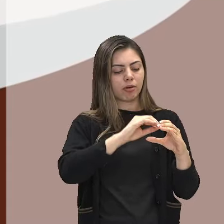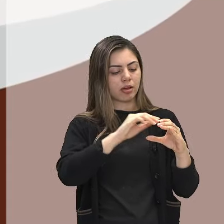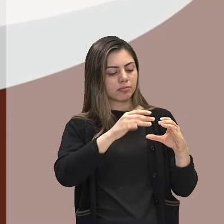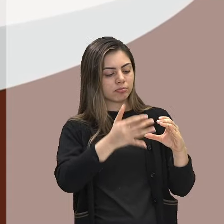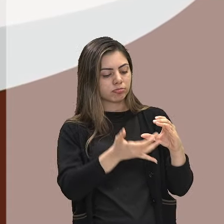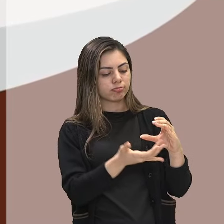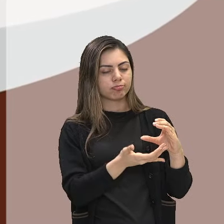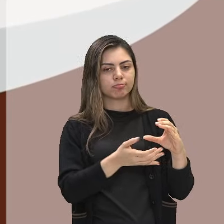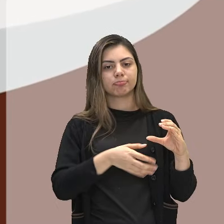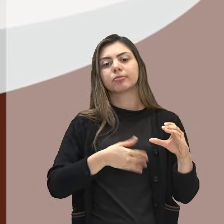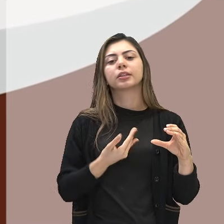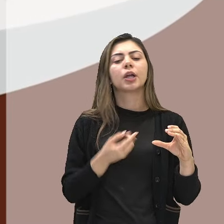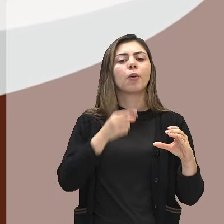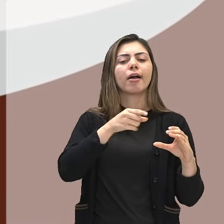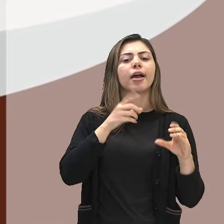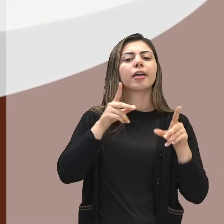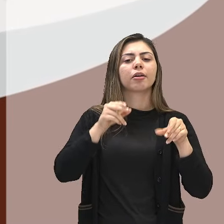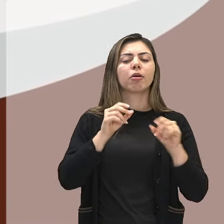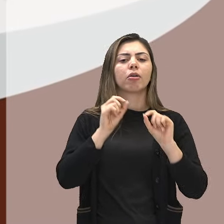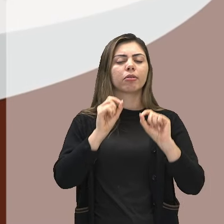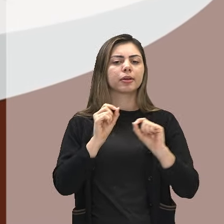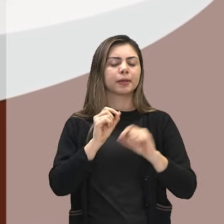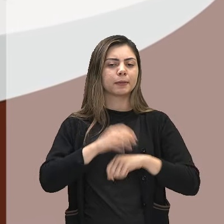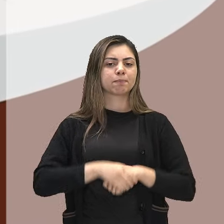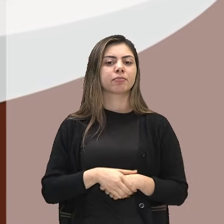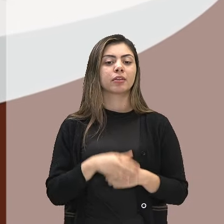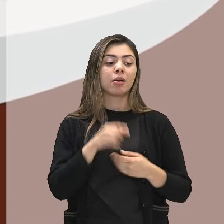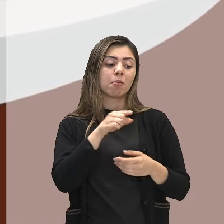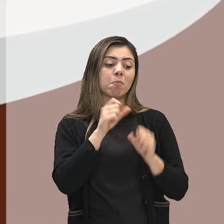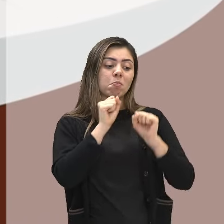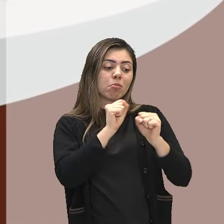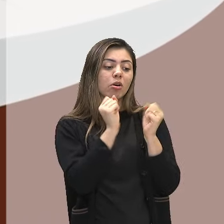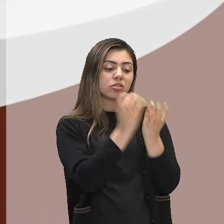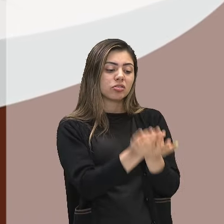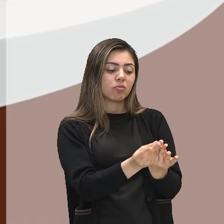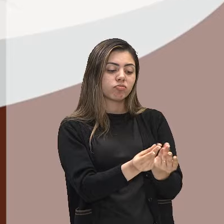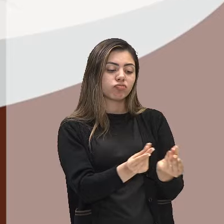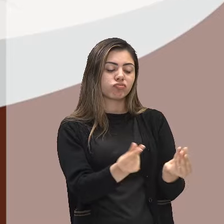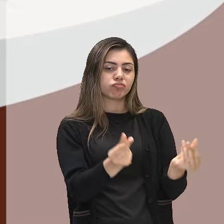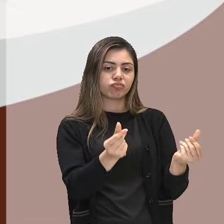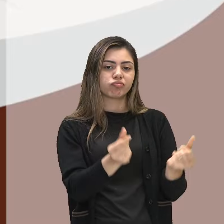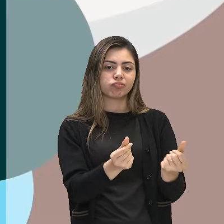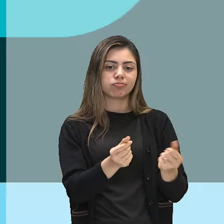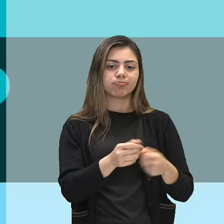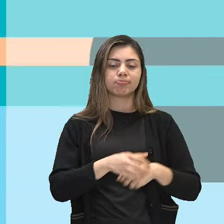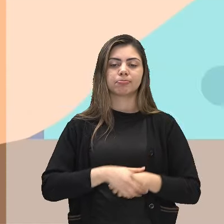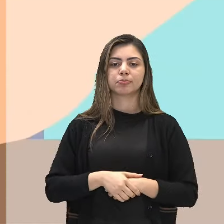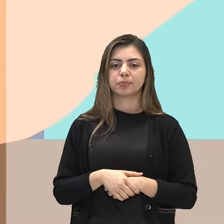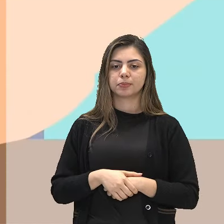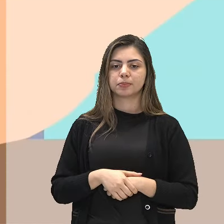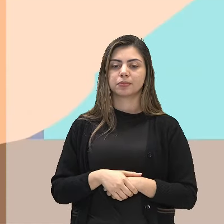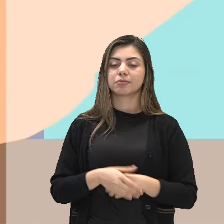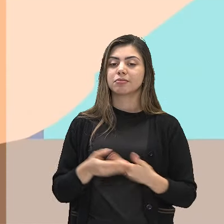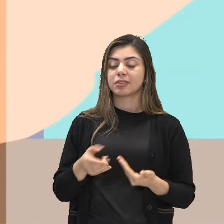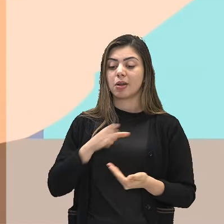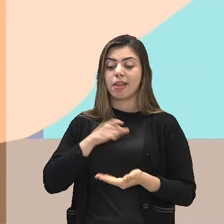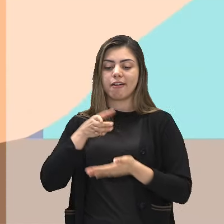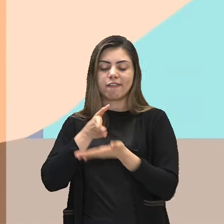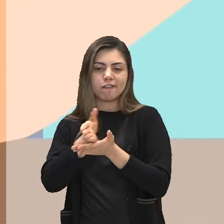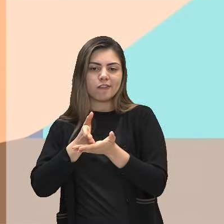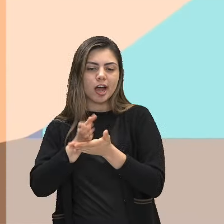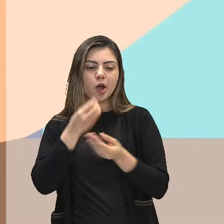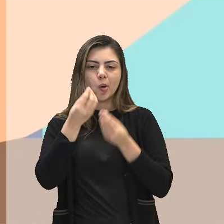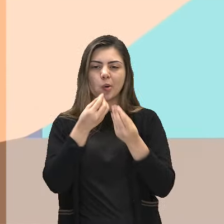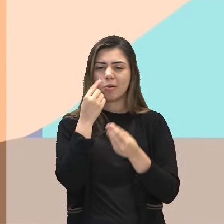tocar. A dádiva, entretanto, se escoa anônima, prescindida. A faca entre